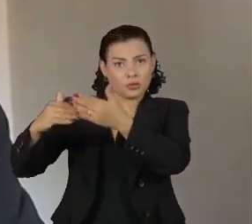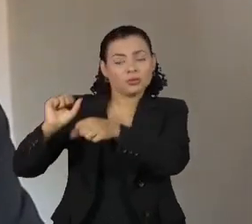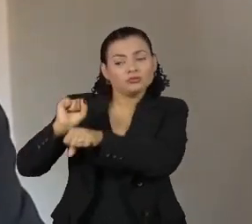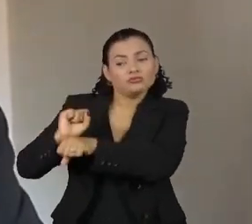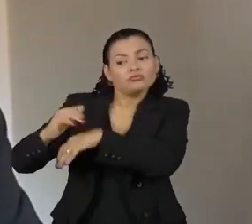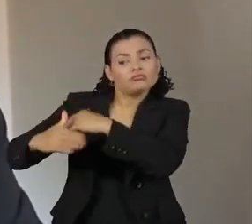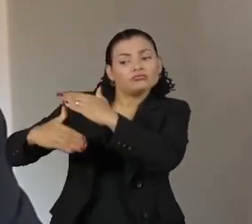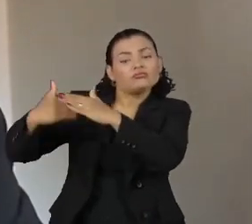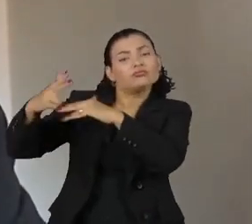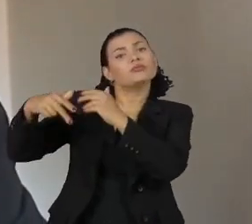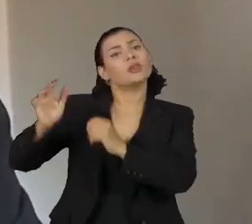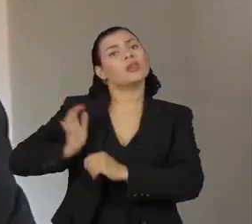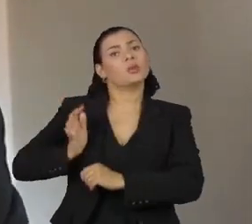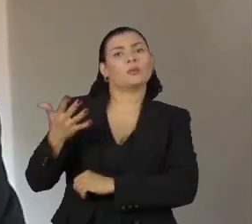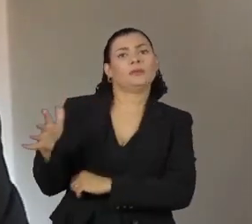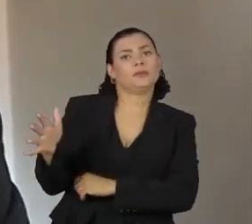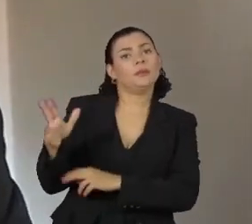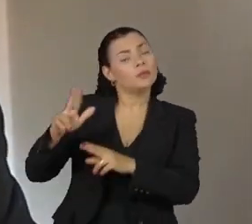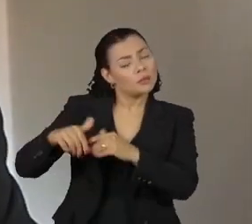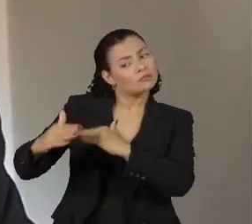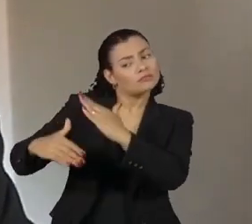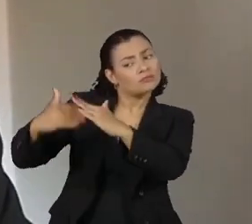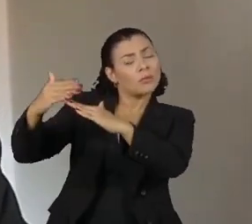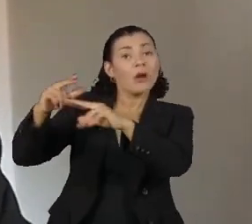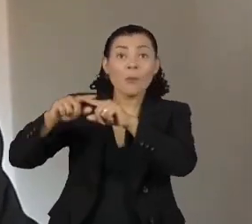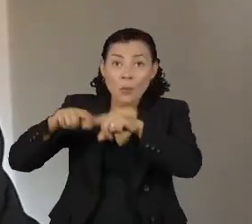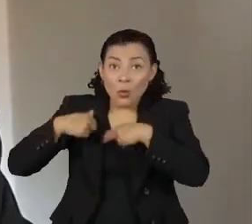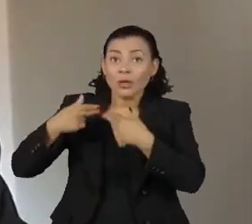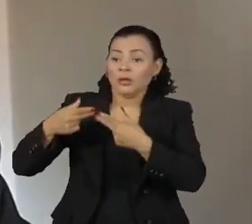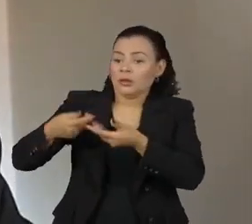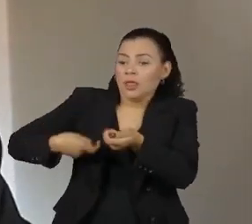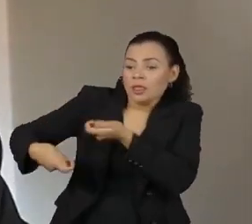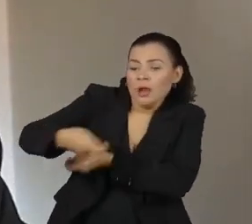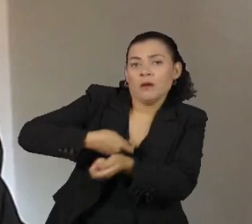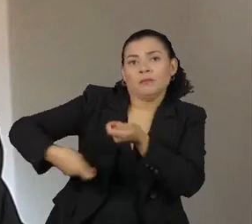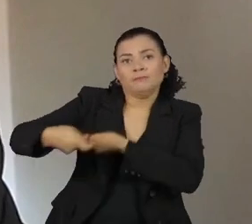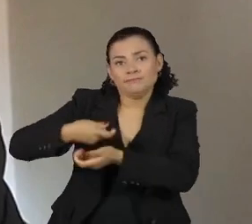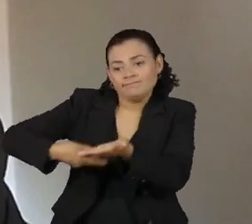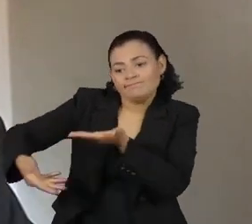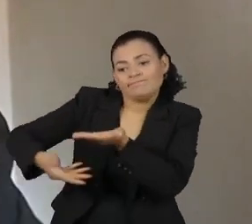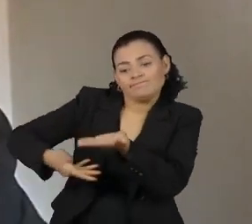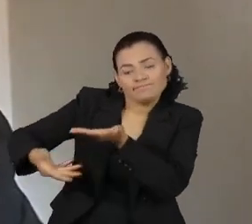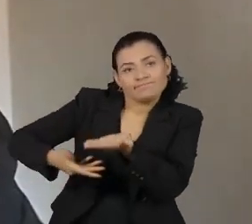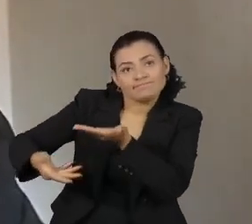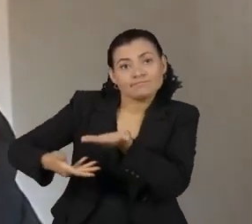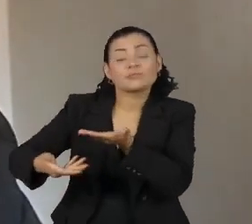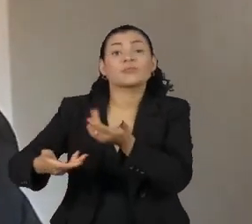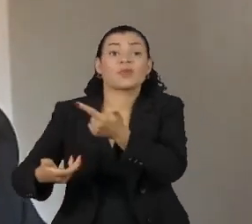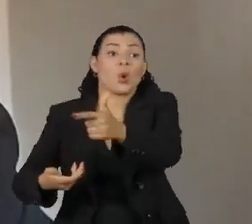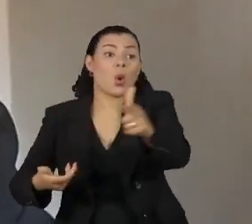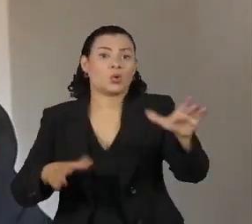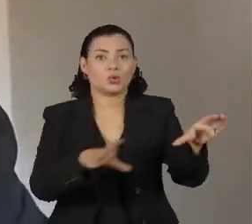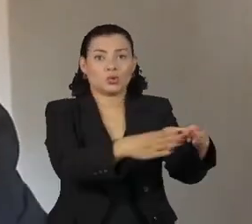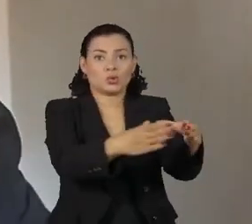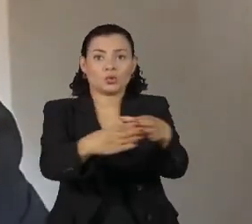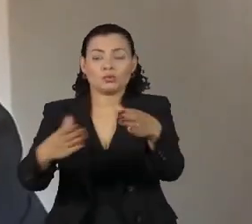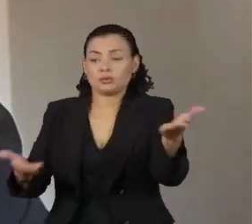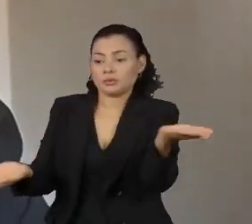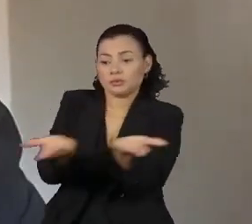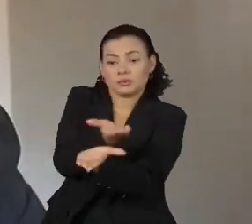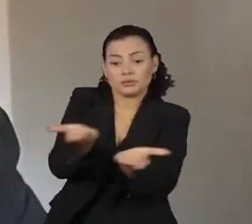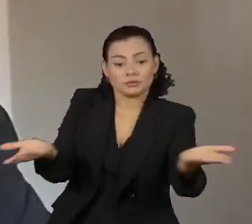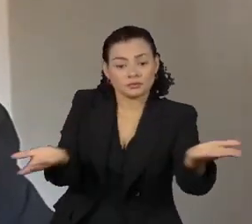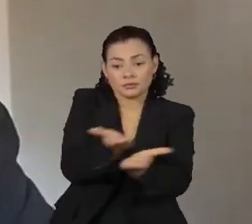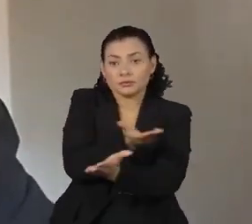processo de industrialização. Então, todas as negociações comerciais desse bloco com outros blocos sempre